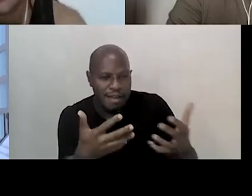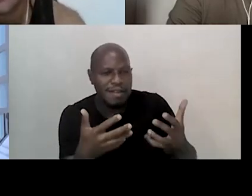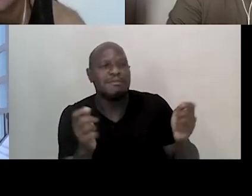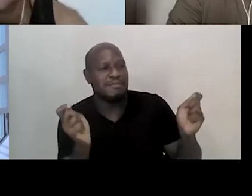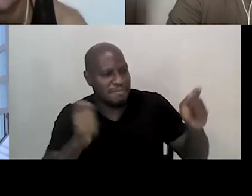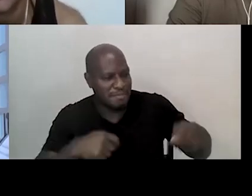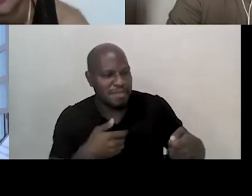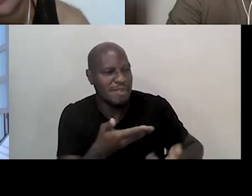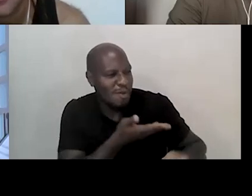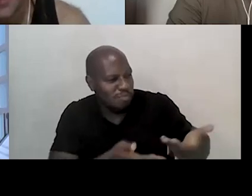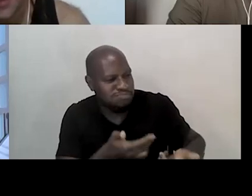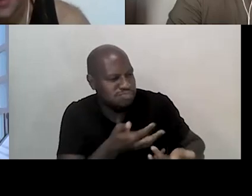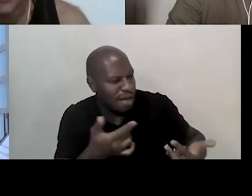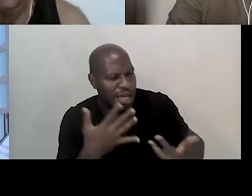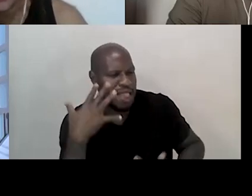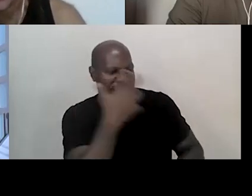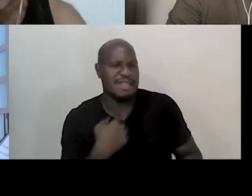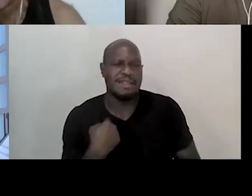muitas coisas lindas para a gente.